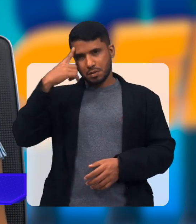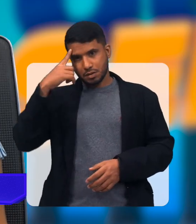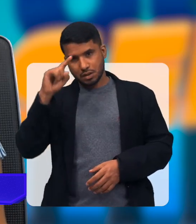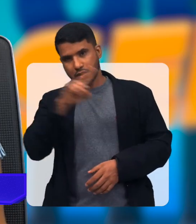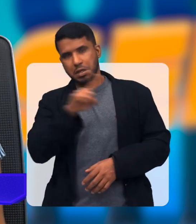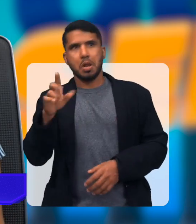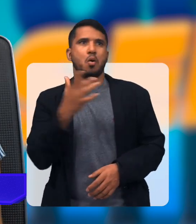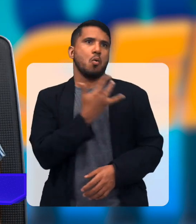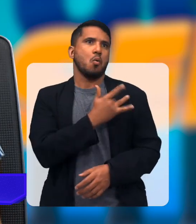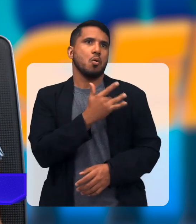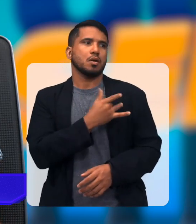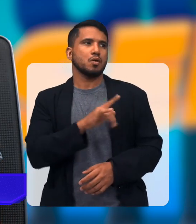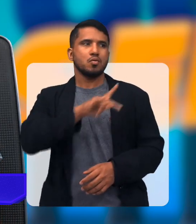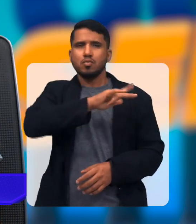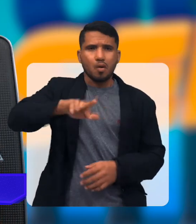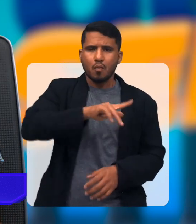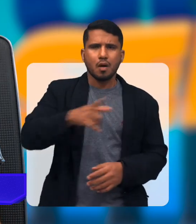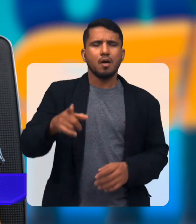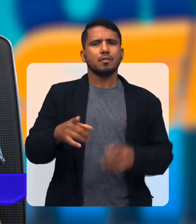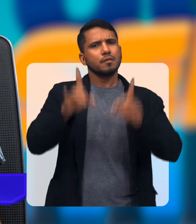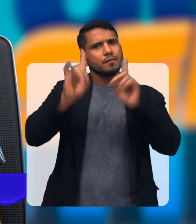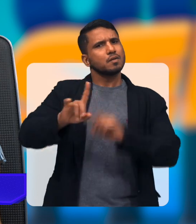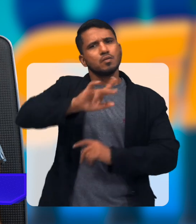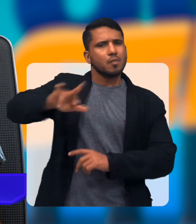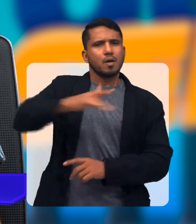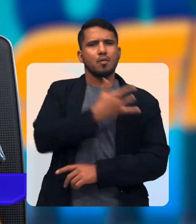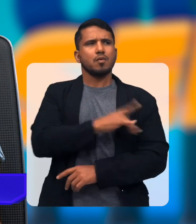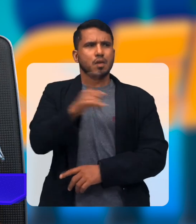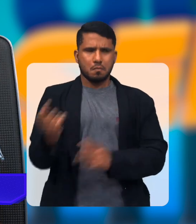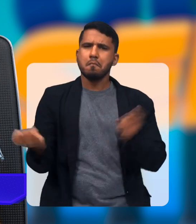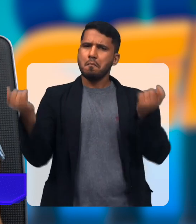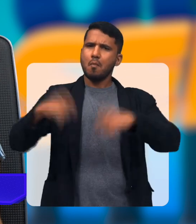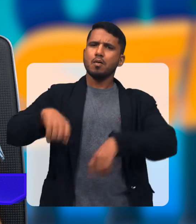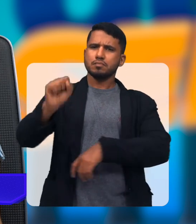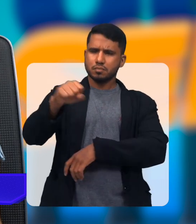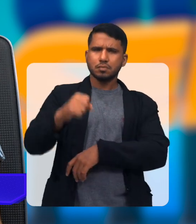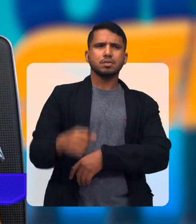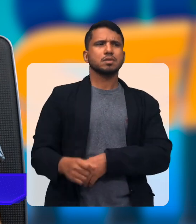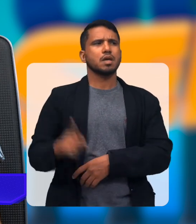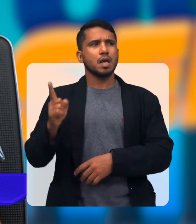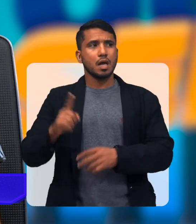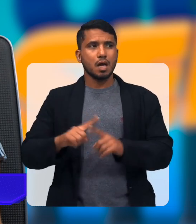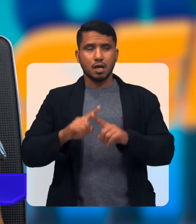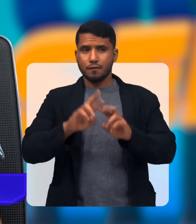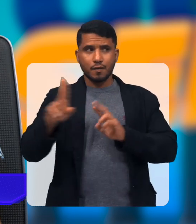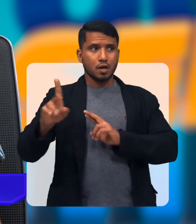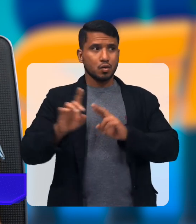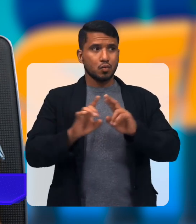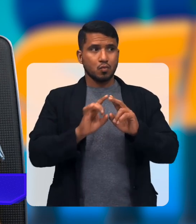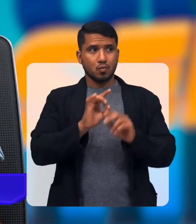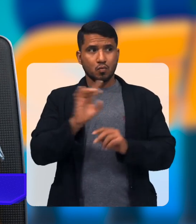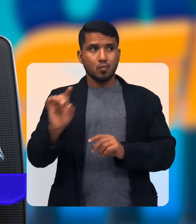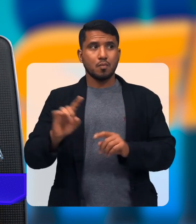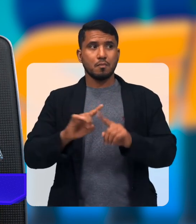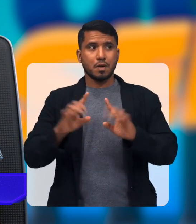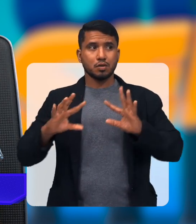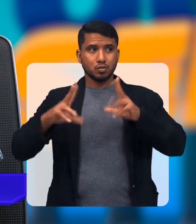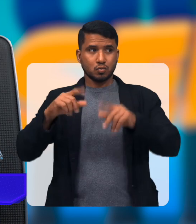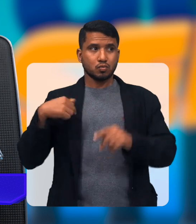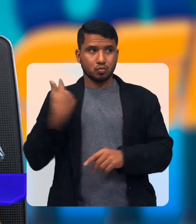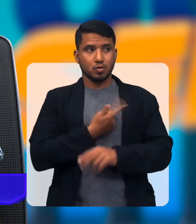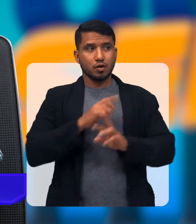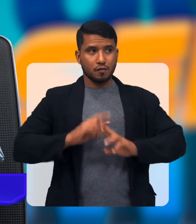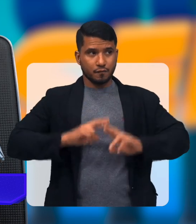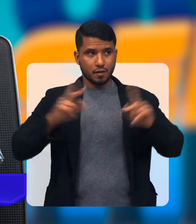Pensar que eles São coitadinhos Não são coitadinhos Eles são capazes São diferentes Um dos outros